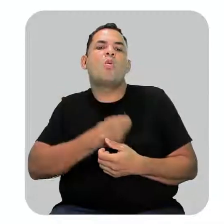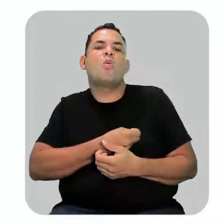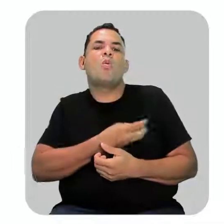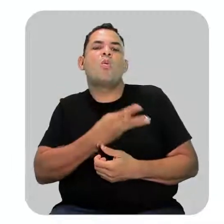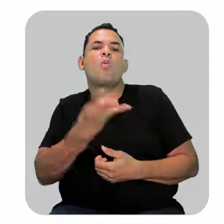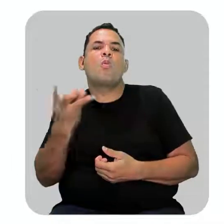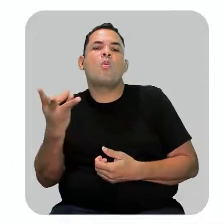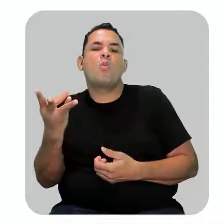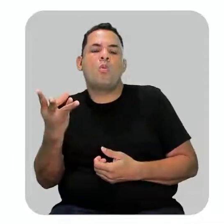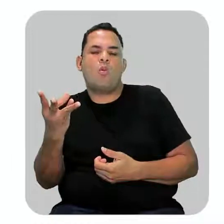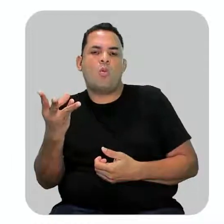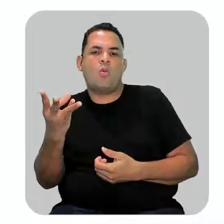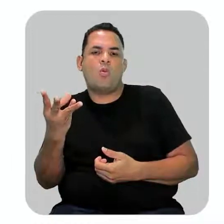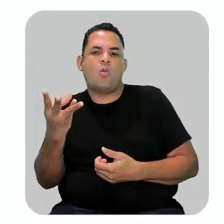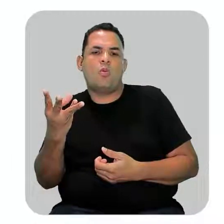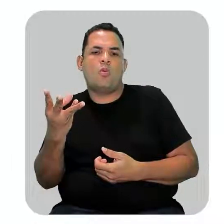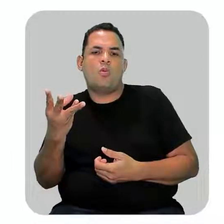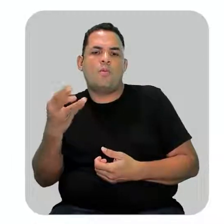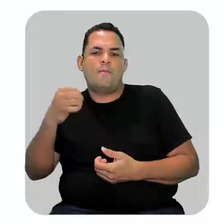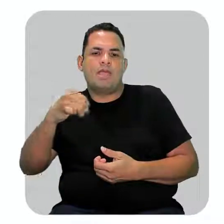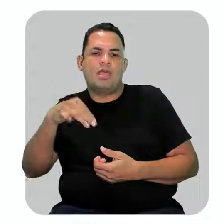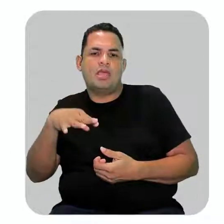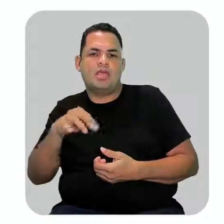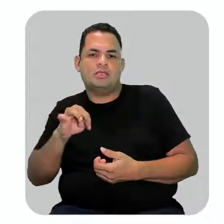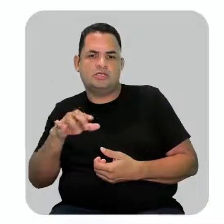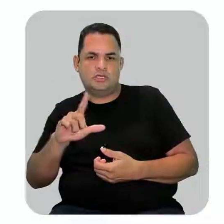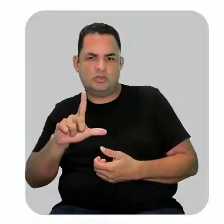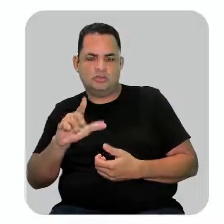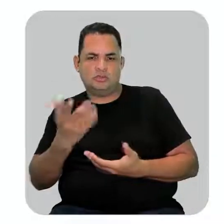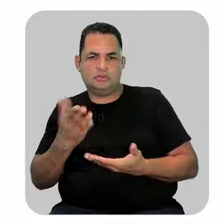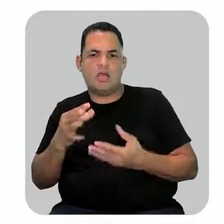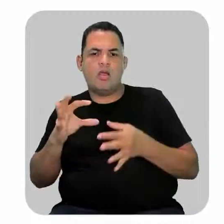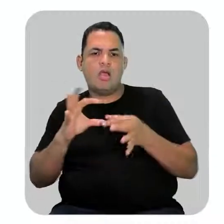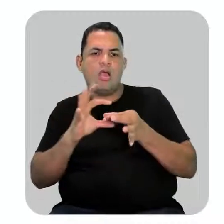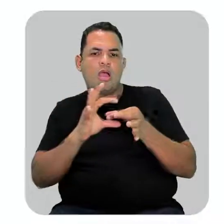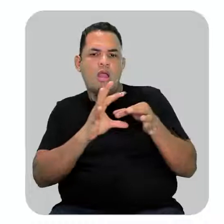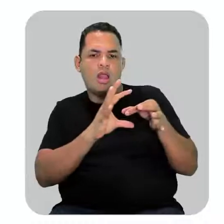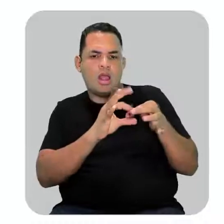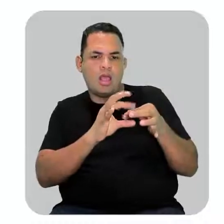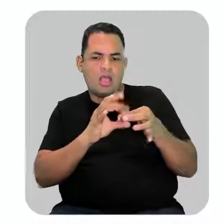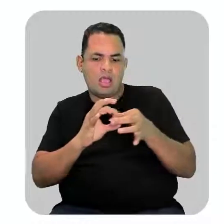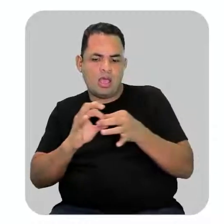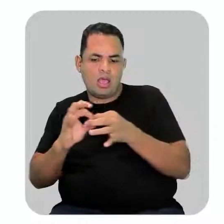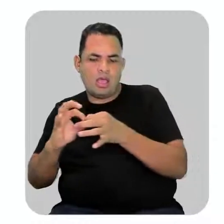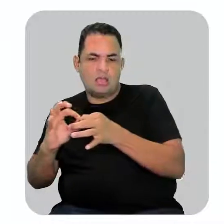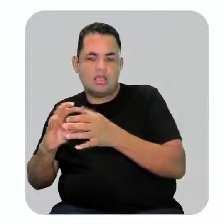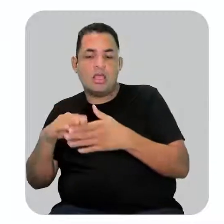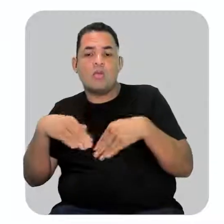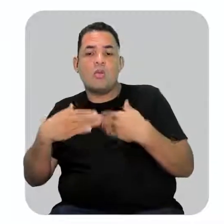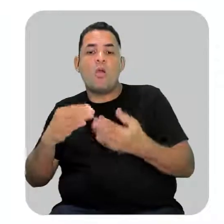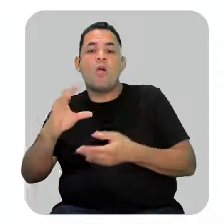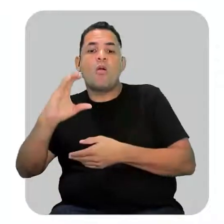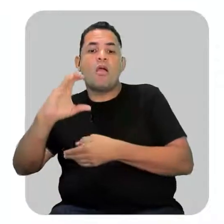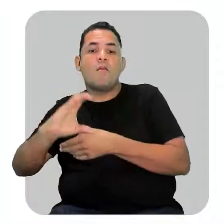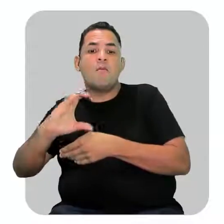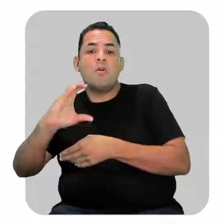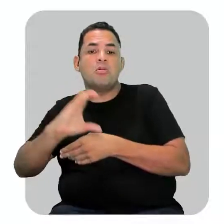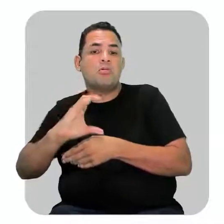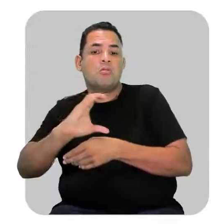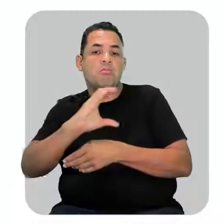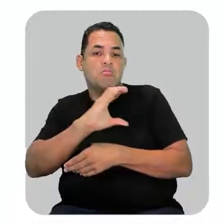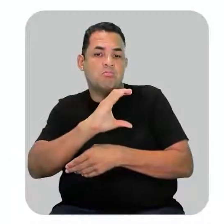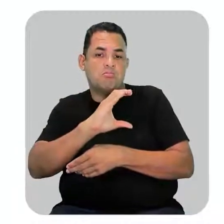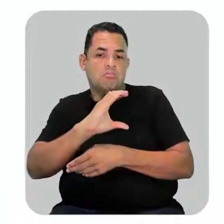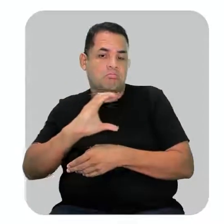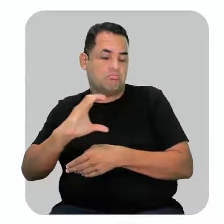metils eu tenho ligado na minha cadeia e em qual carbono ele está ligado. Por isso que a gente faz